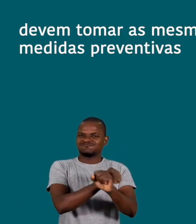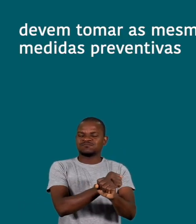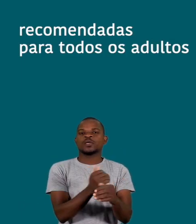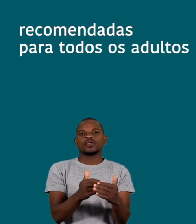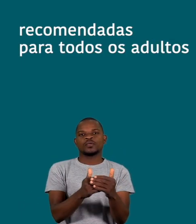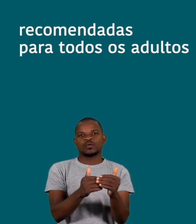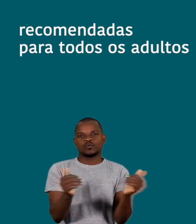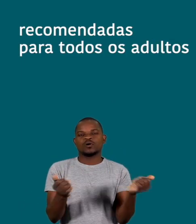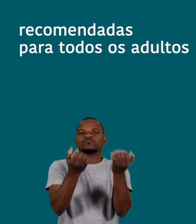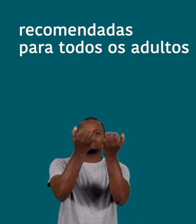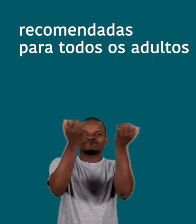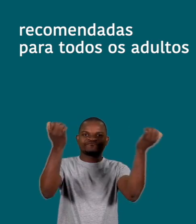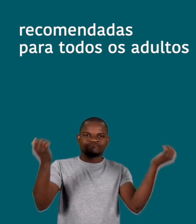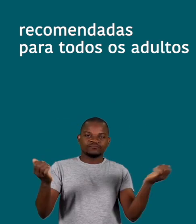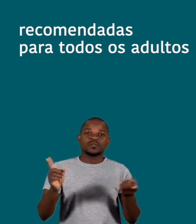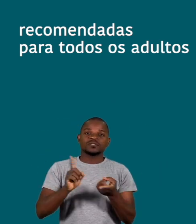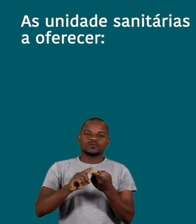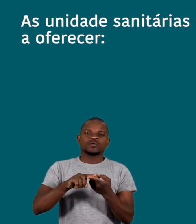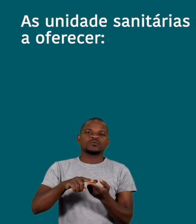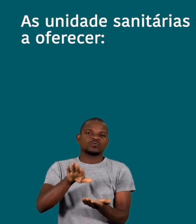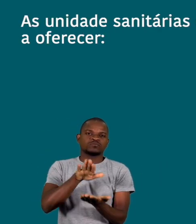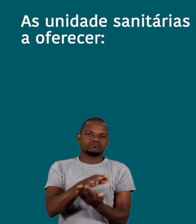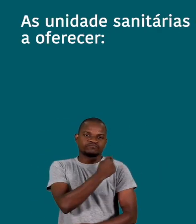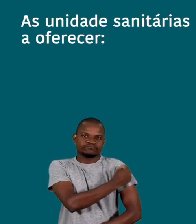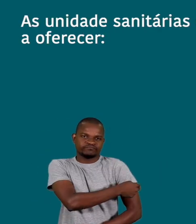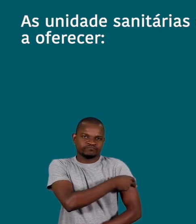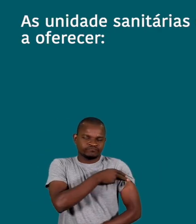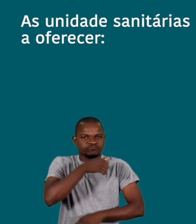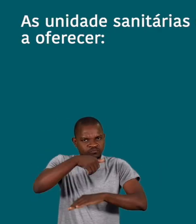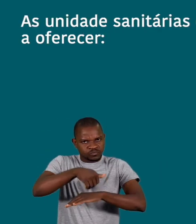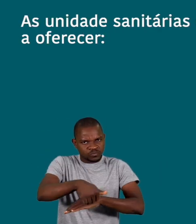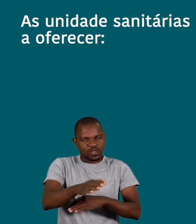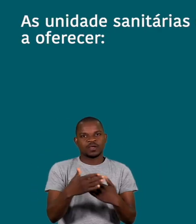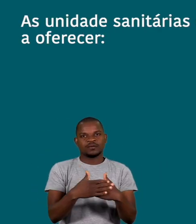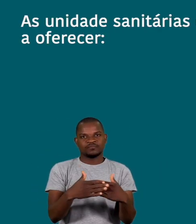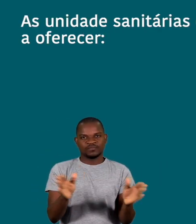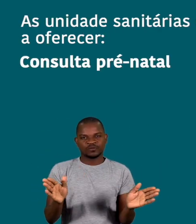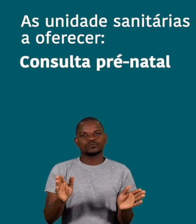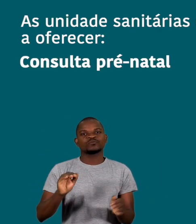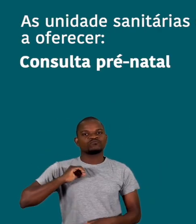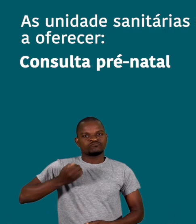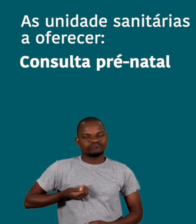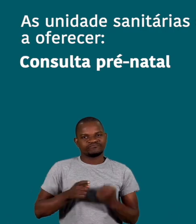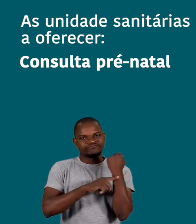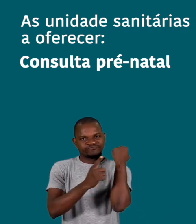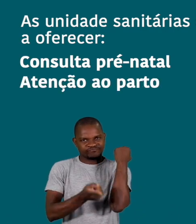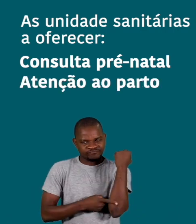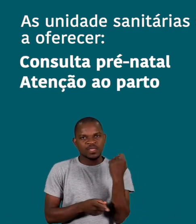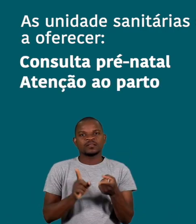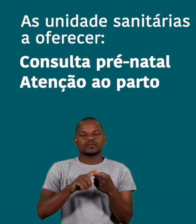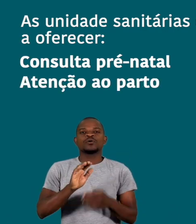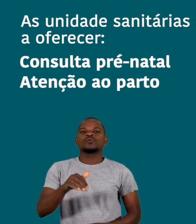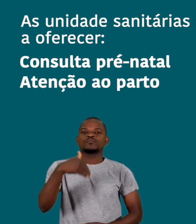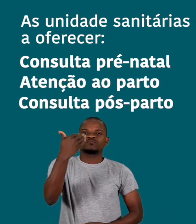preventivas recomendadas para todos os adultos. As unidades sanitárias continuam a oferecer consulta pré-natal,